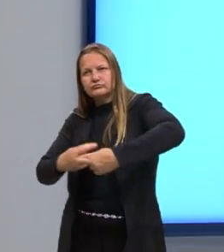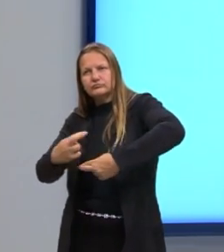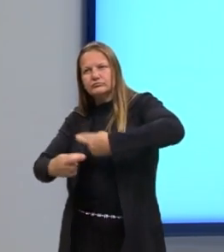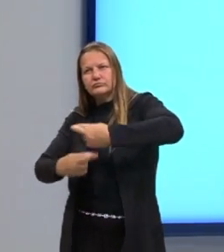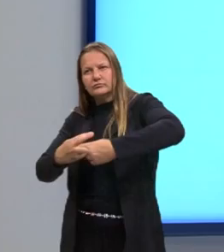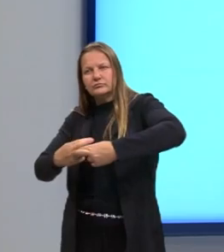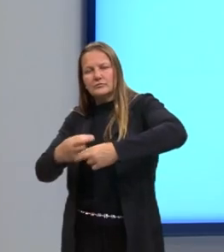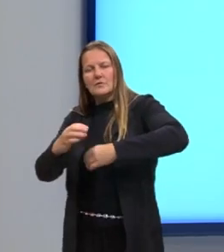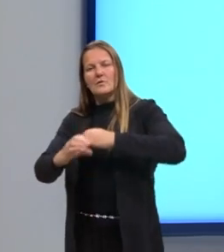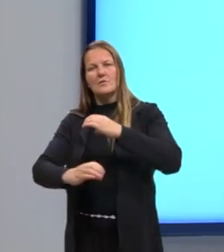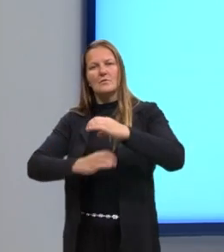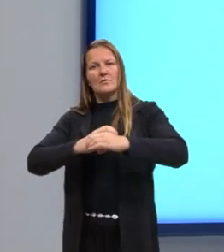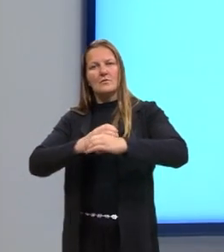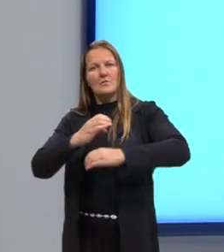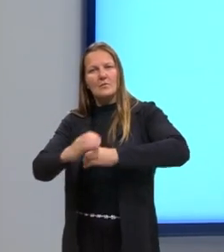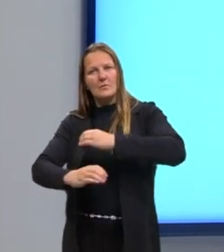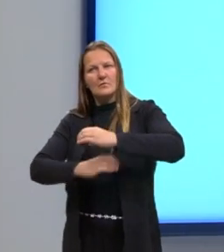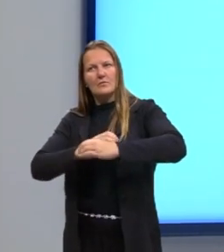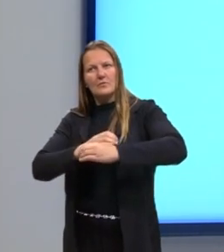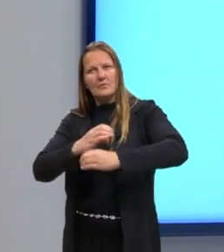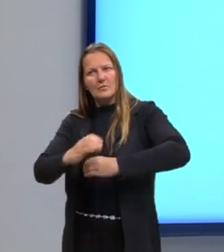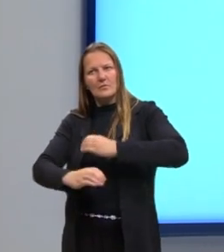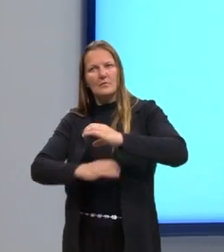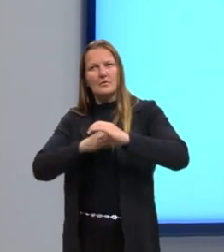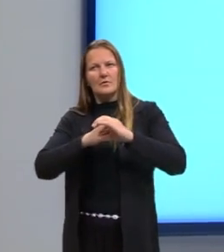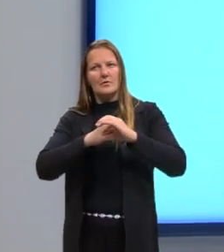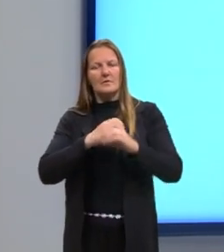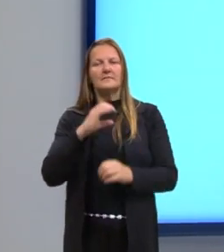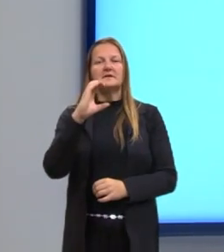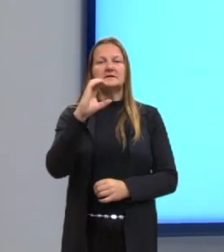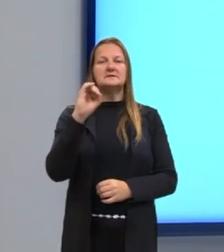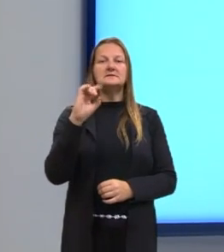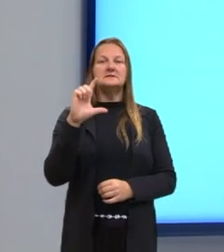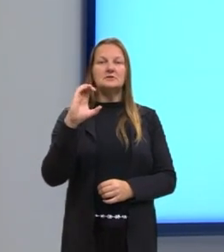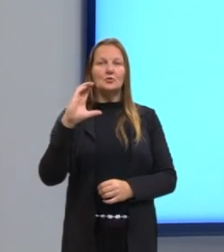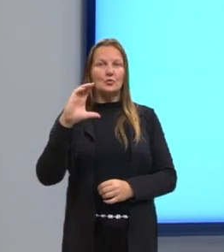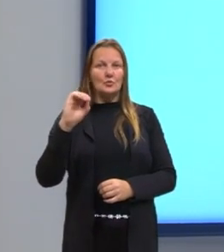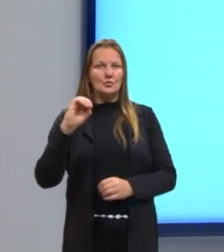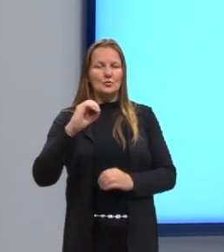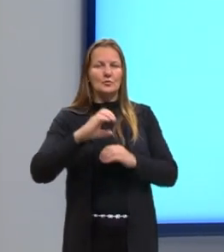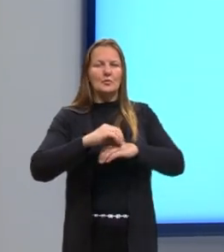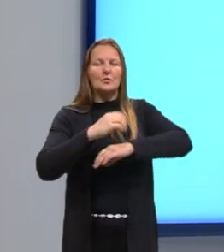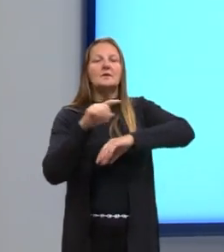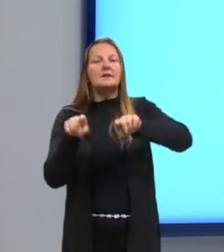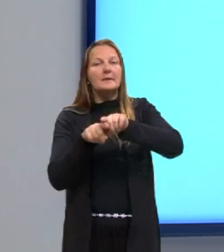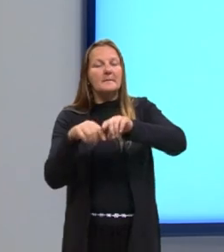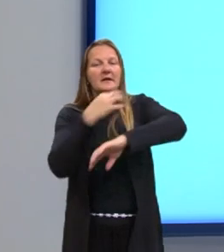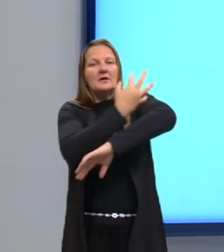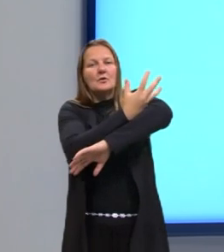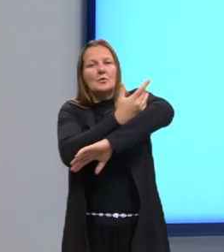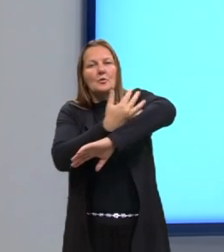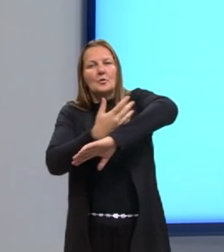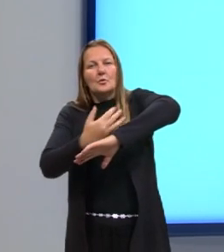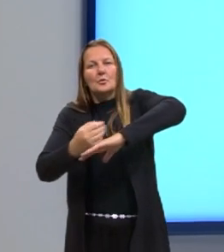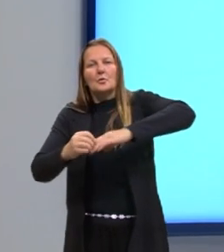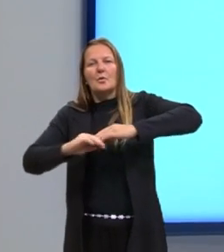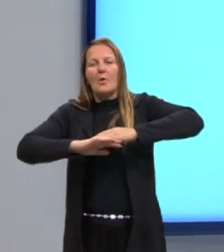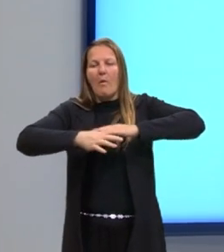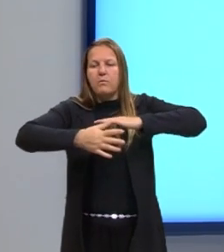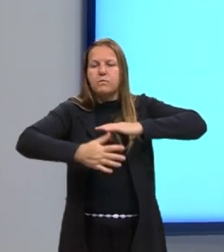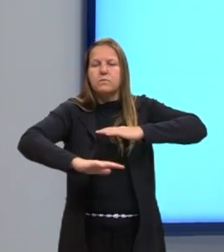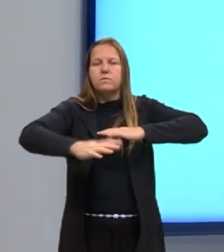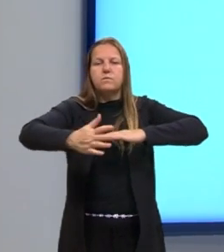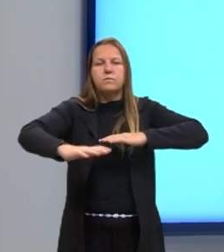Esse fosfato, então, ele vai sendo empurrado também através da chuva, através do tempo, para os mares, para os